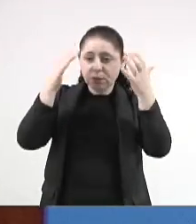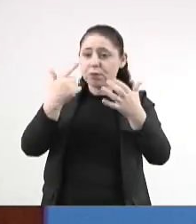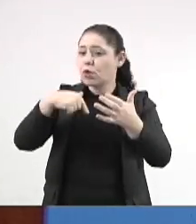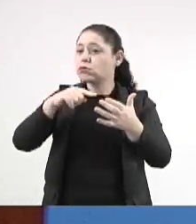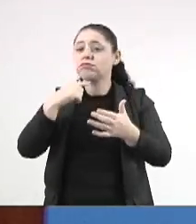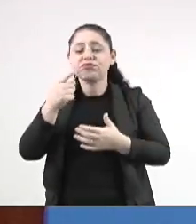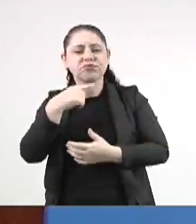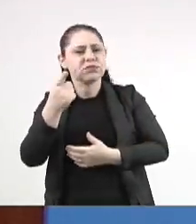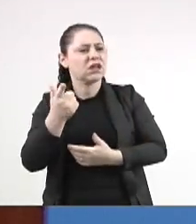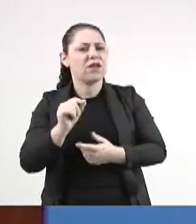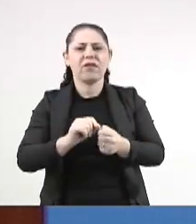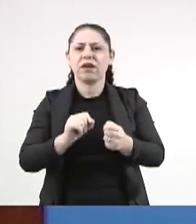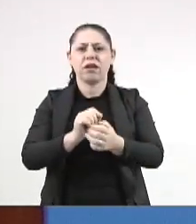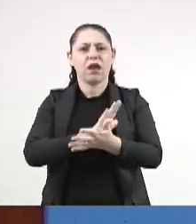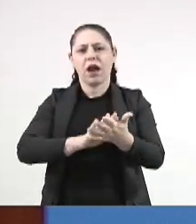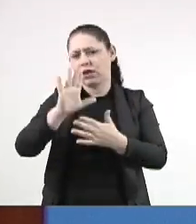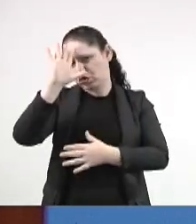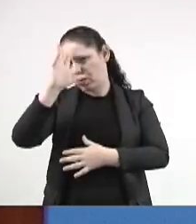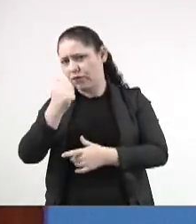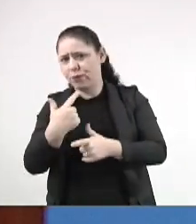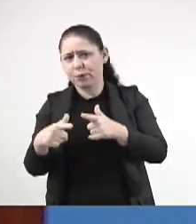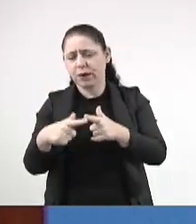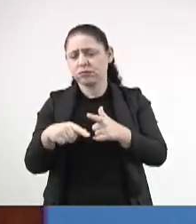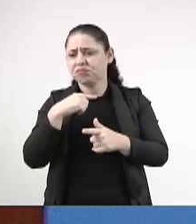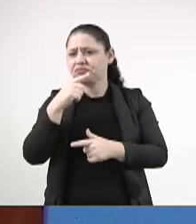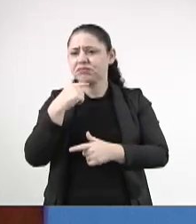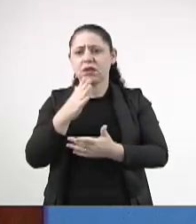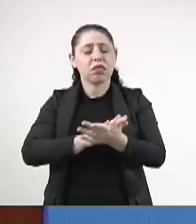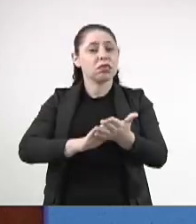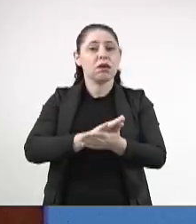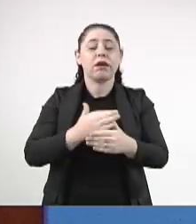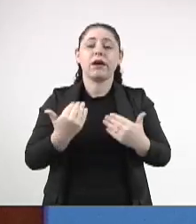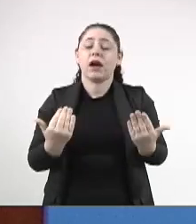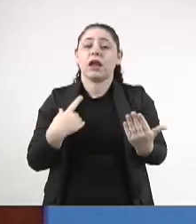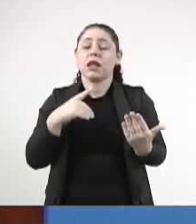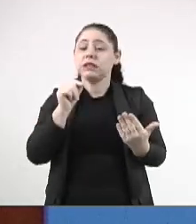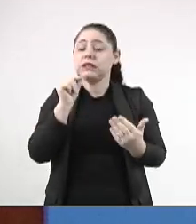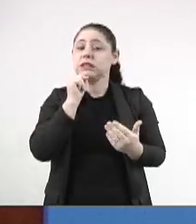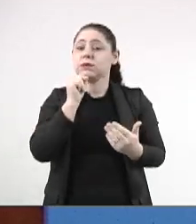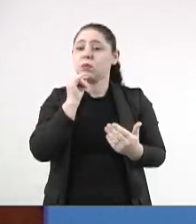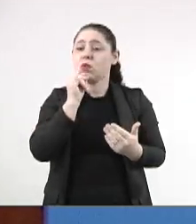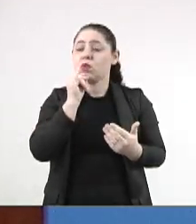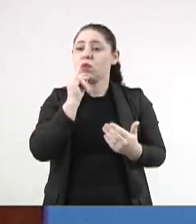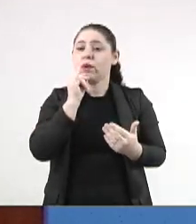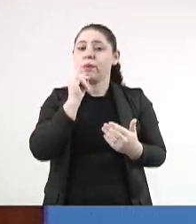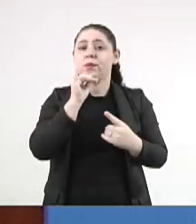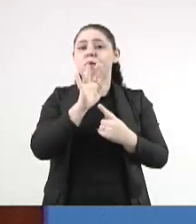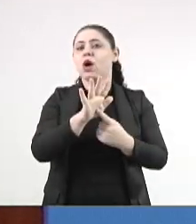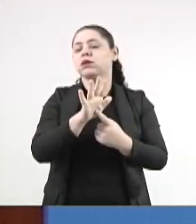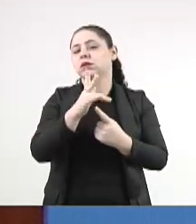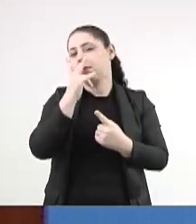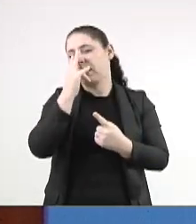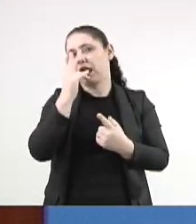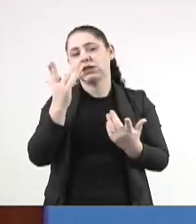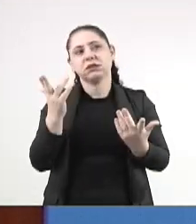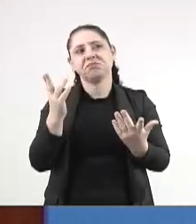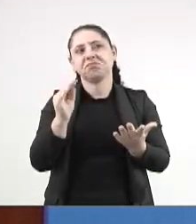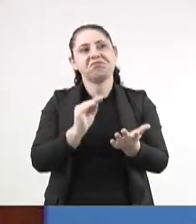ninguém dá jeito nisso, é impressionante, está aí assim. Isso é uma demonstração de completa